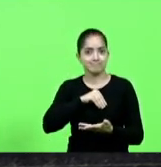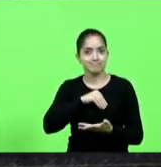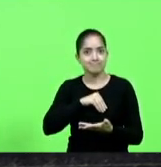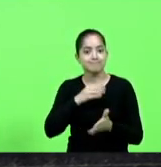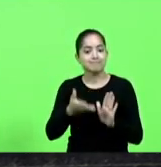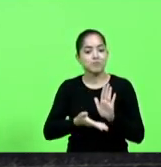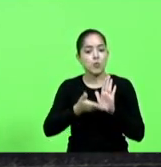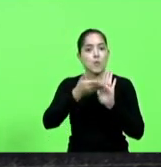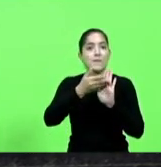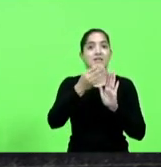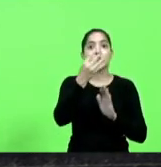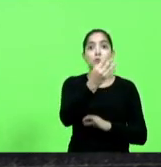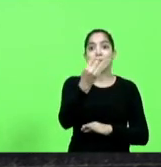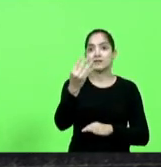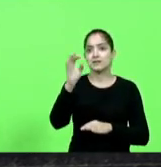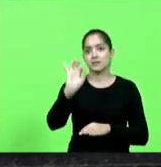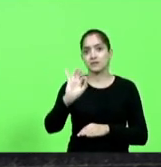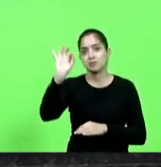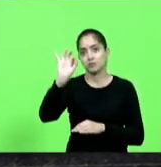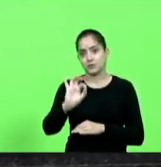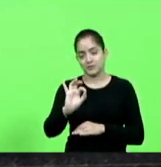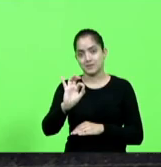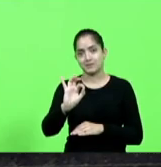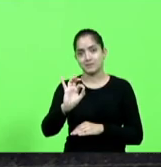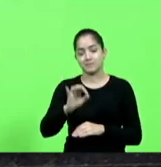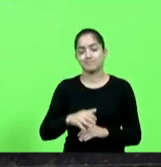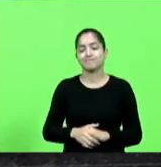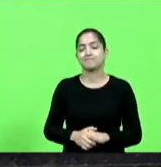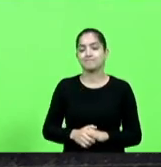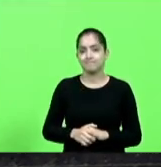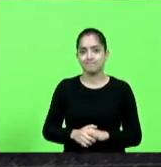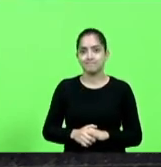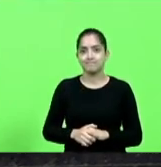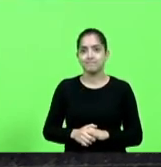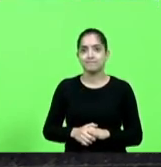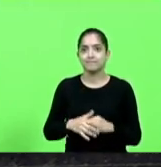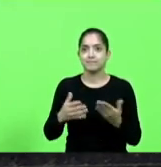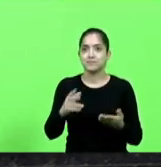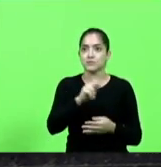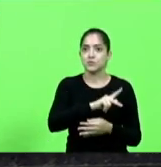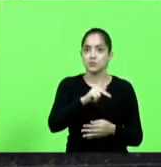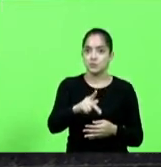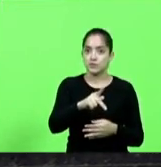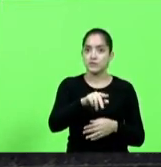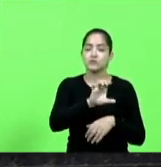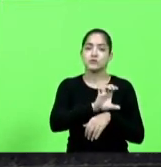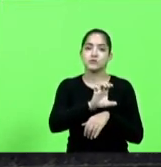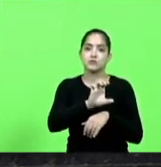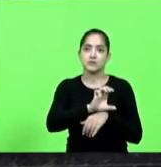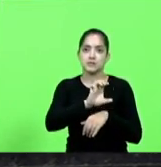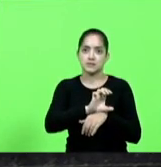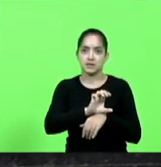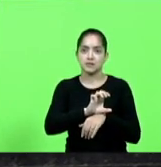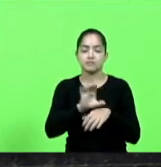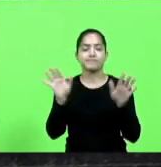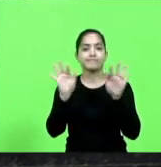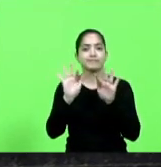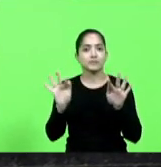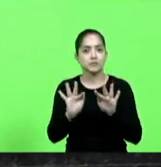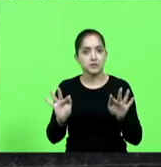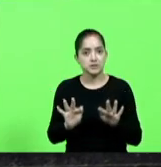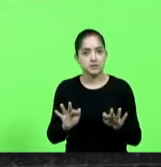44% no piso salarial dos professores da rede estadual de Santa Catarina fico muito feliz em